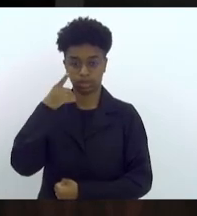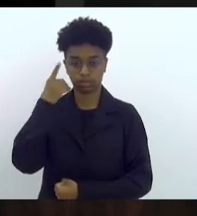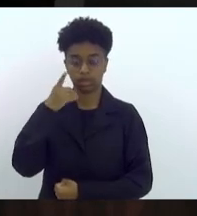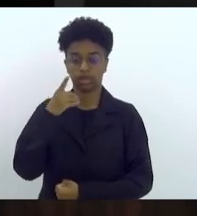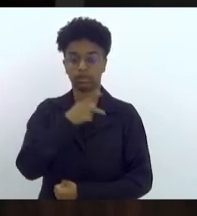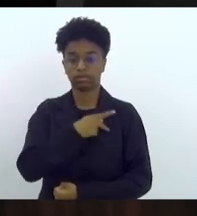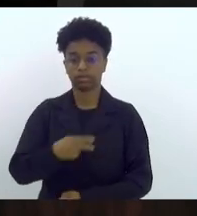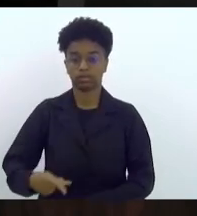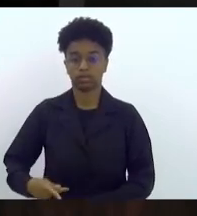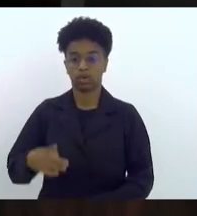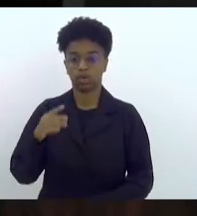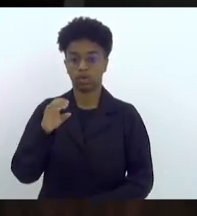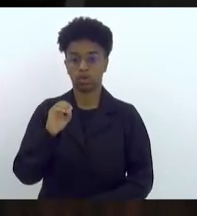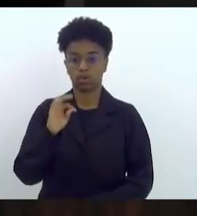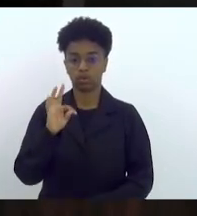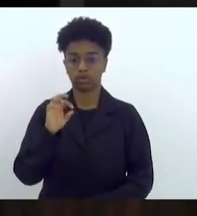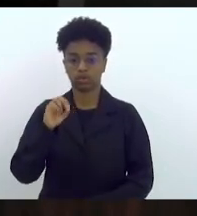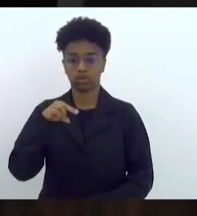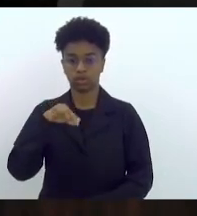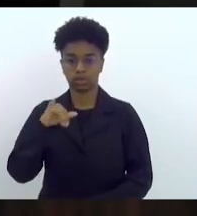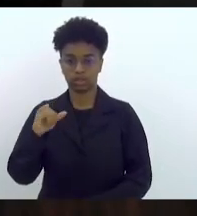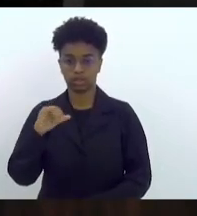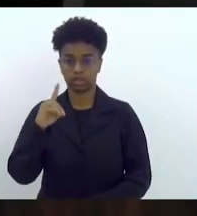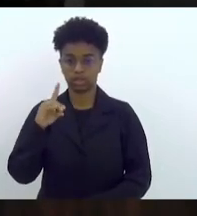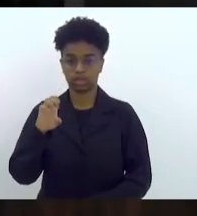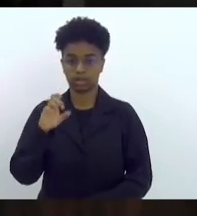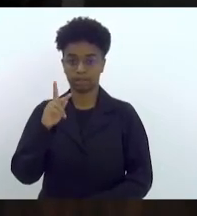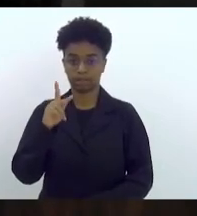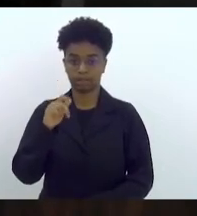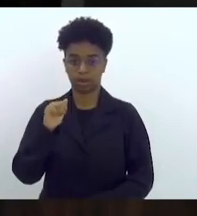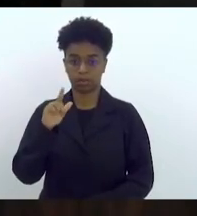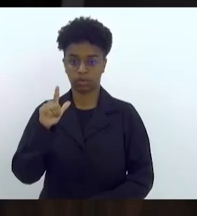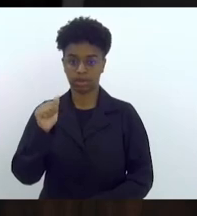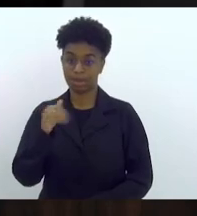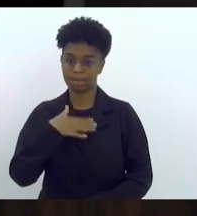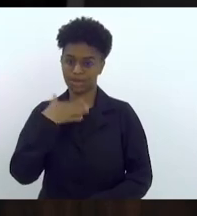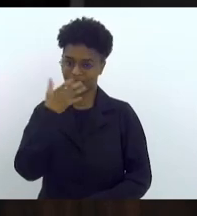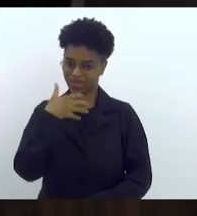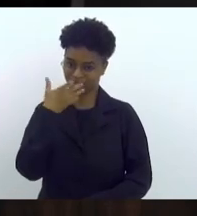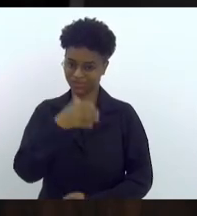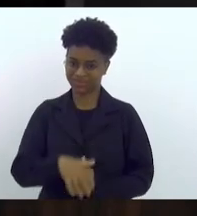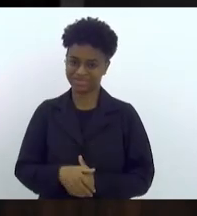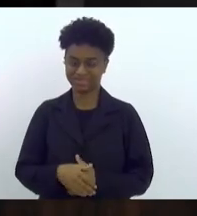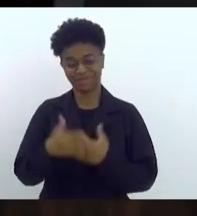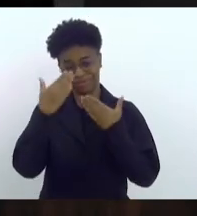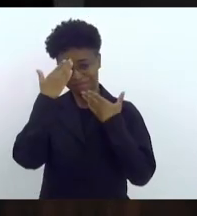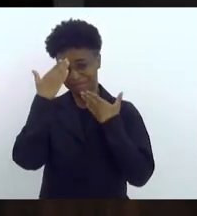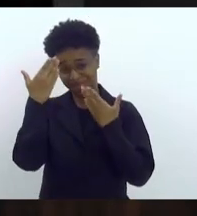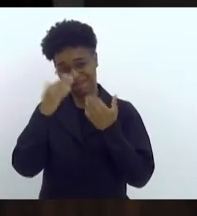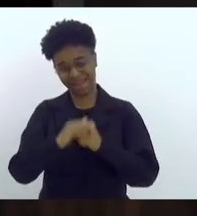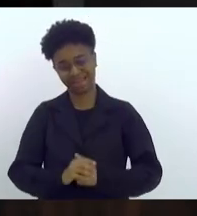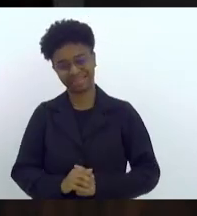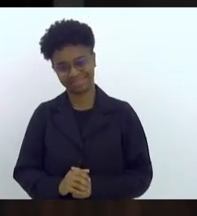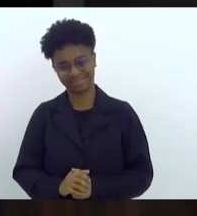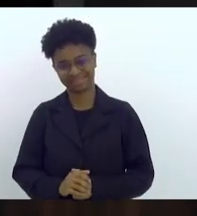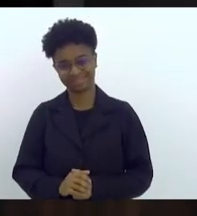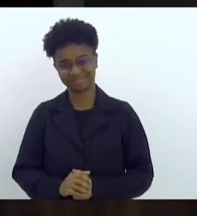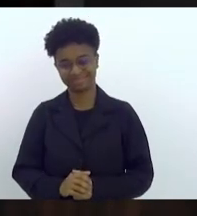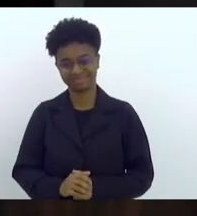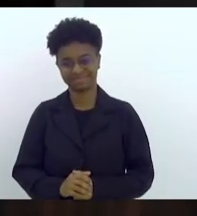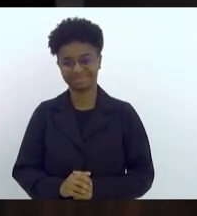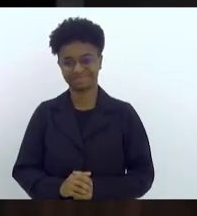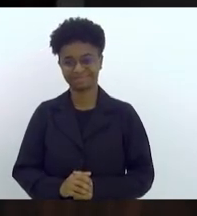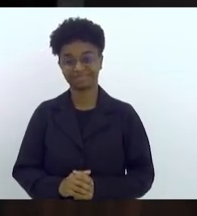Otoni de Paula Pai, meu cantor. Obrigado pela deferência. Não é?